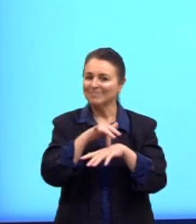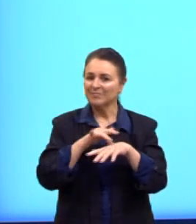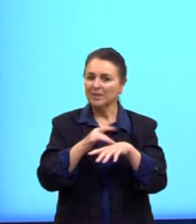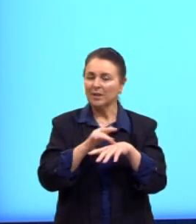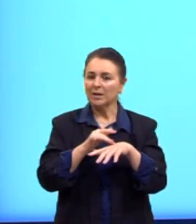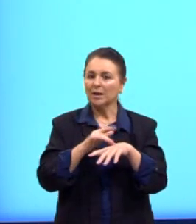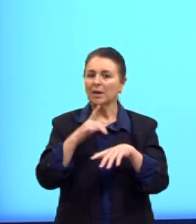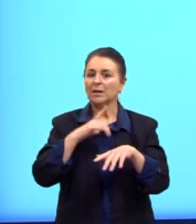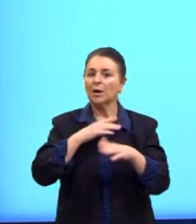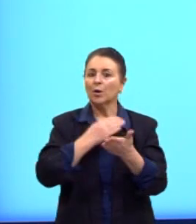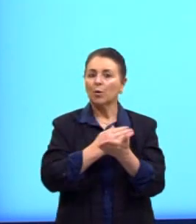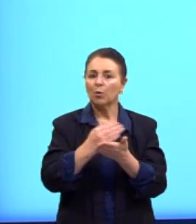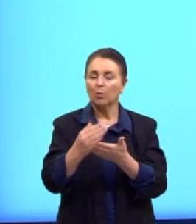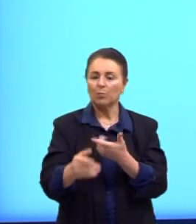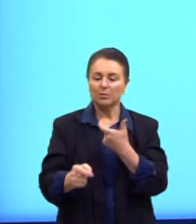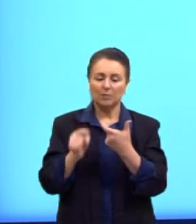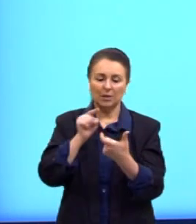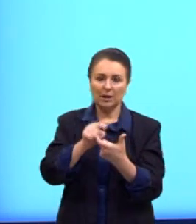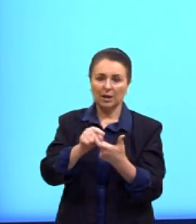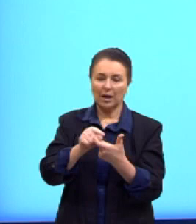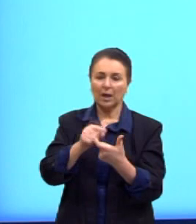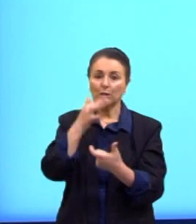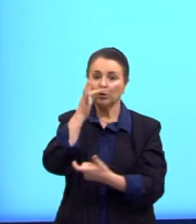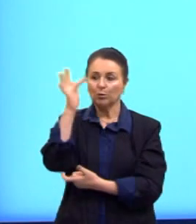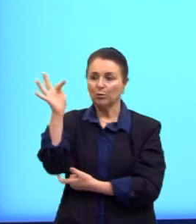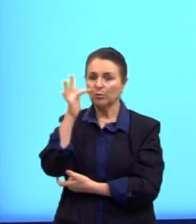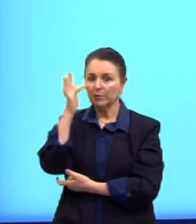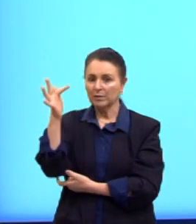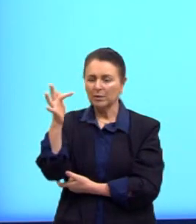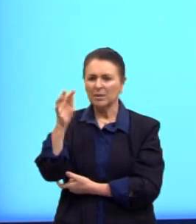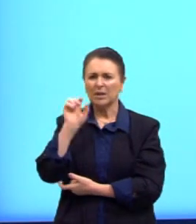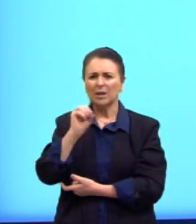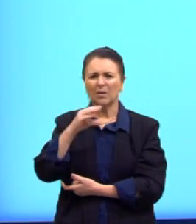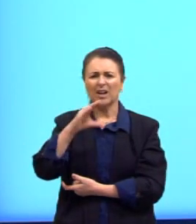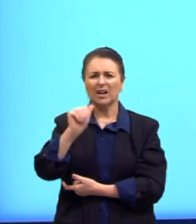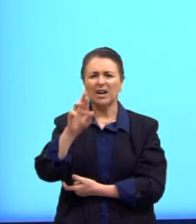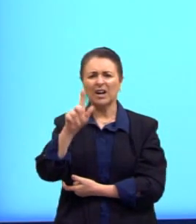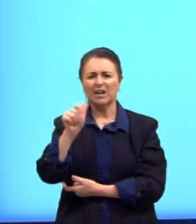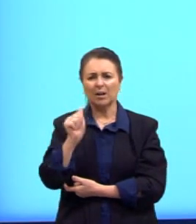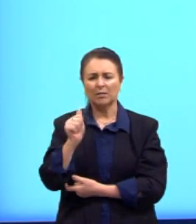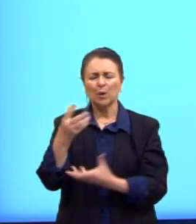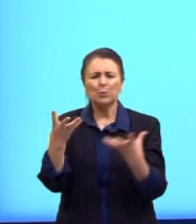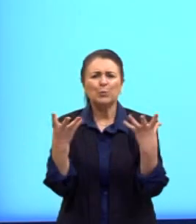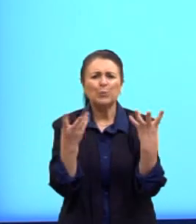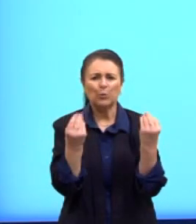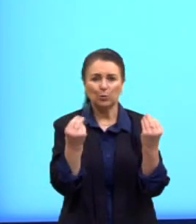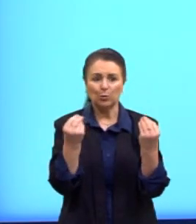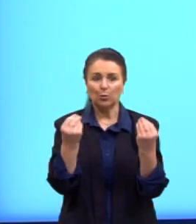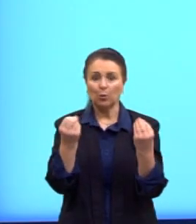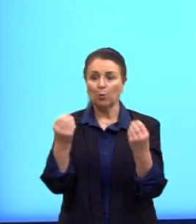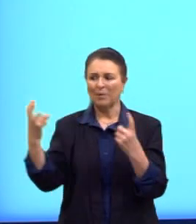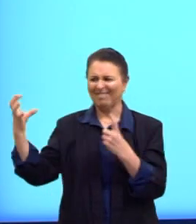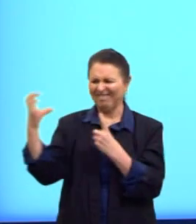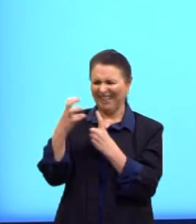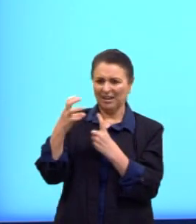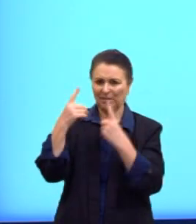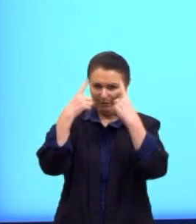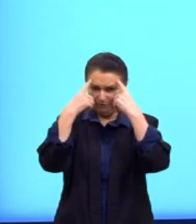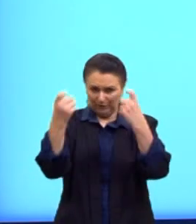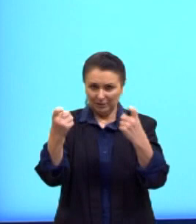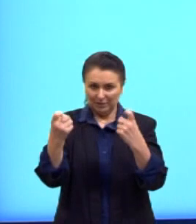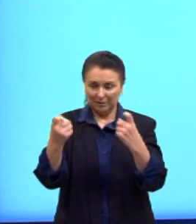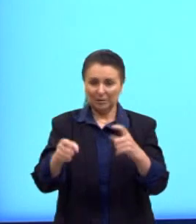francês charger. E significa carga, exagero ou ataque violento. Em geral,